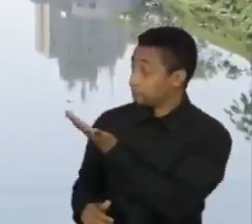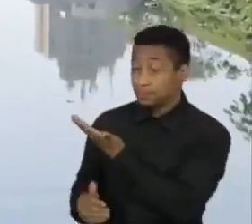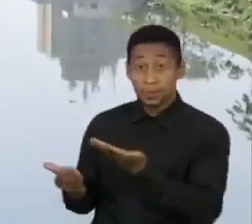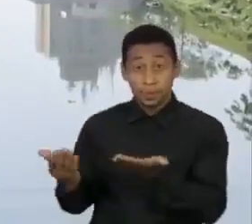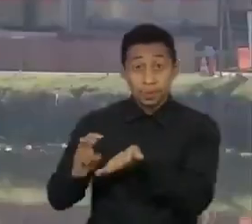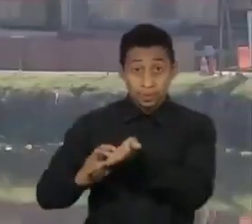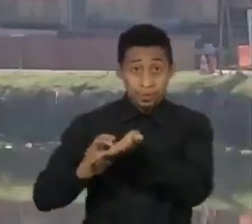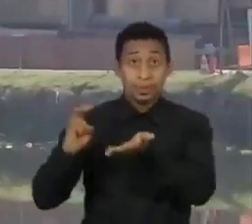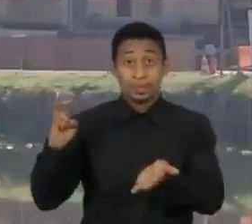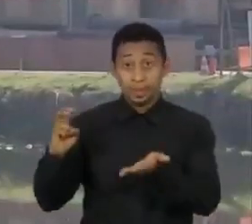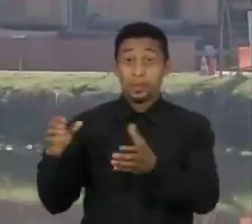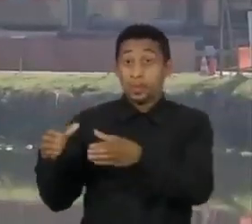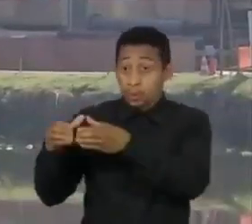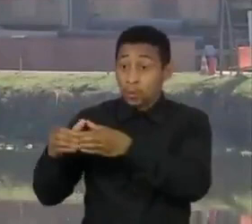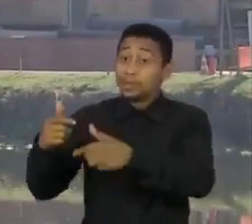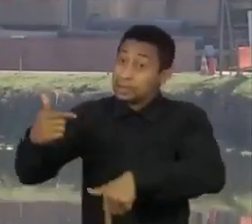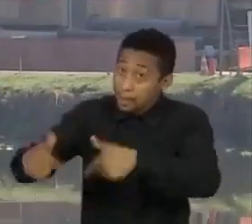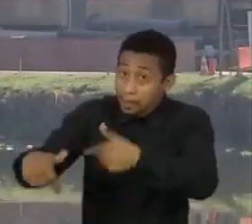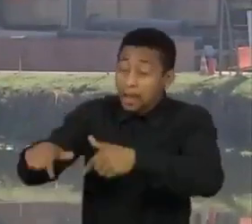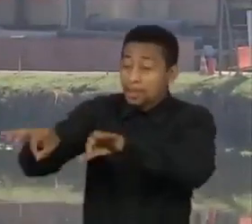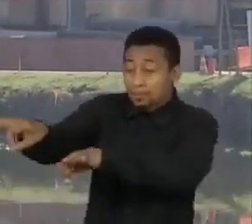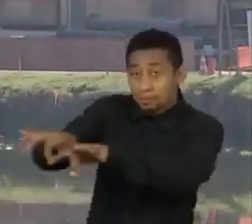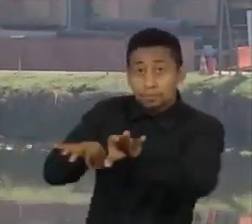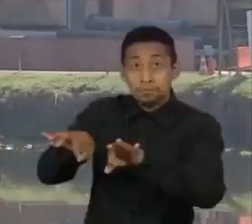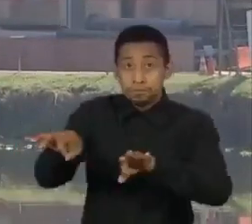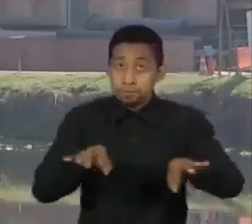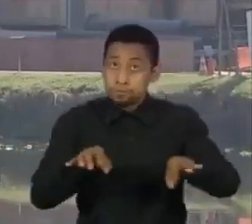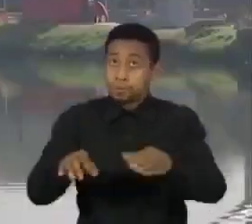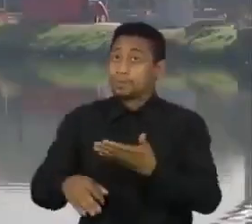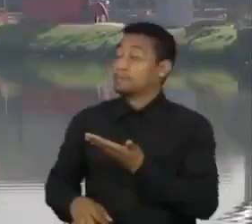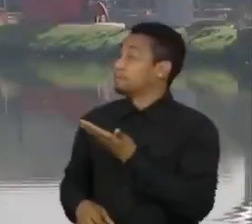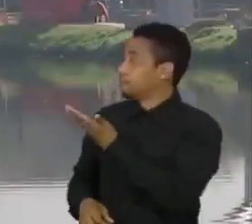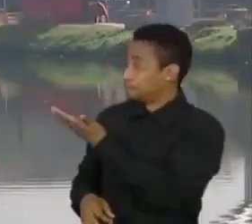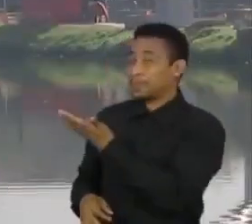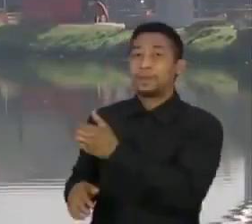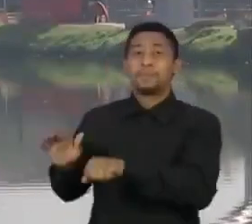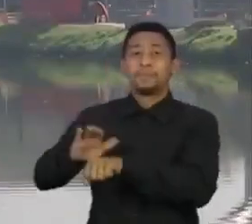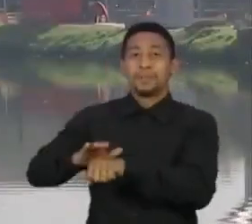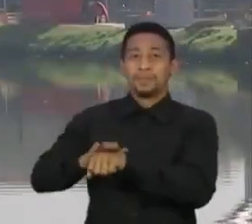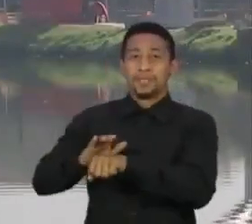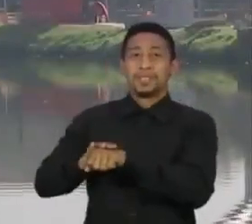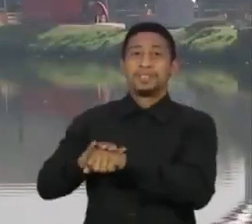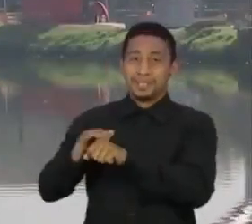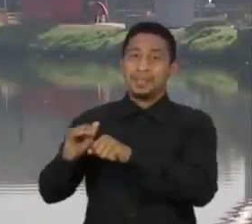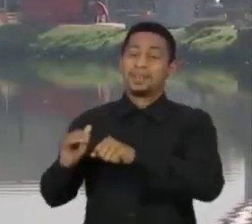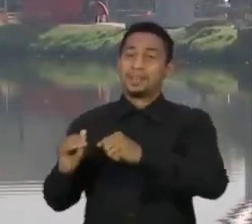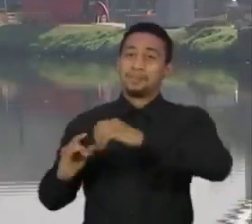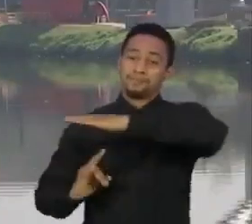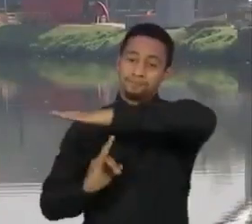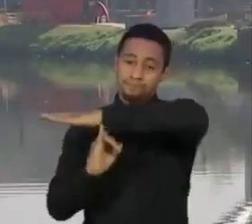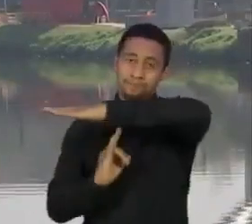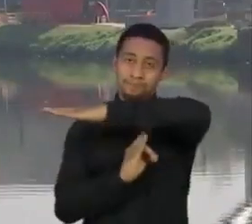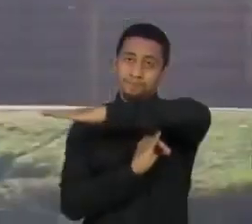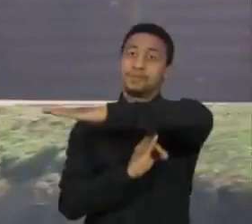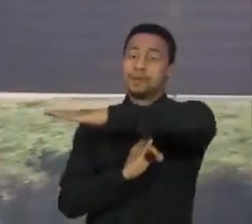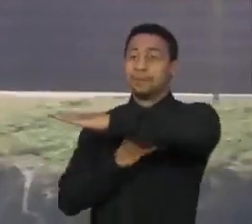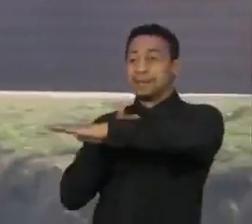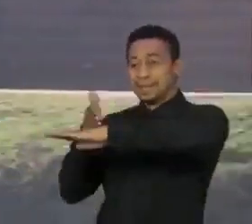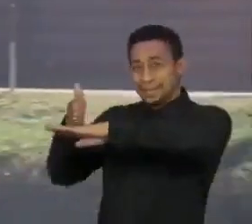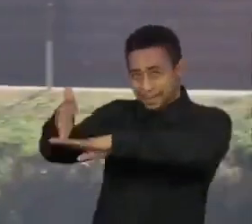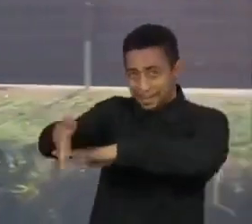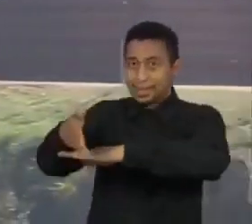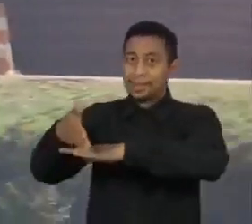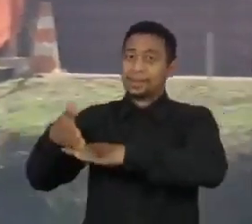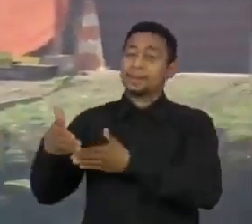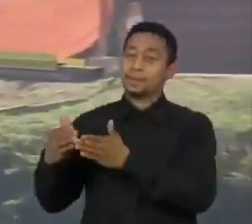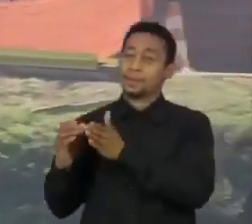manhã, equipes trabalhavam na retirada da estrutura. Ela fazia parte da obra de extensão da plataforma de embarque da estação Santo Amaro da linha 5